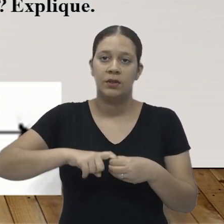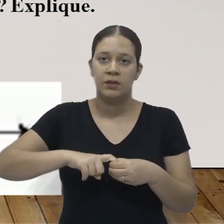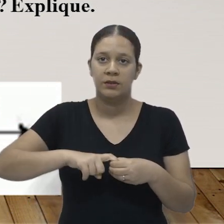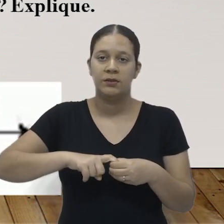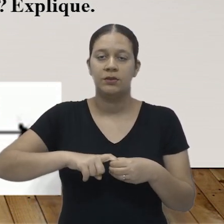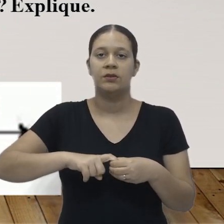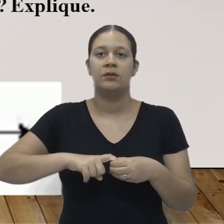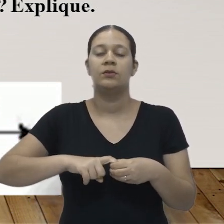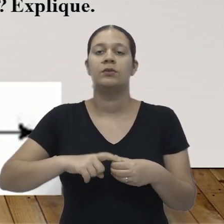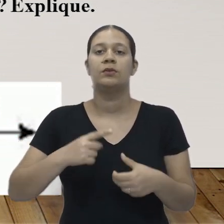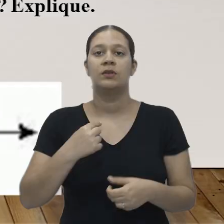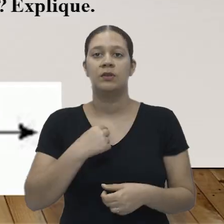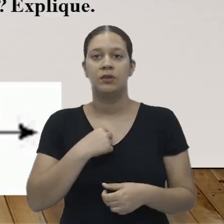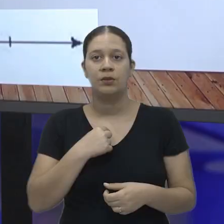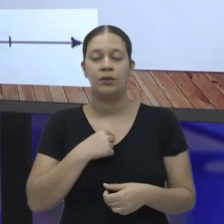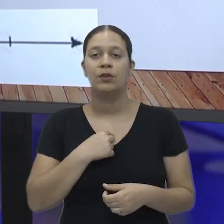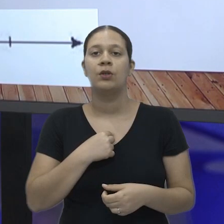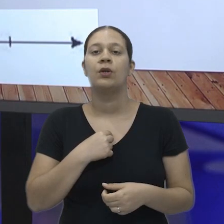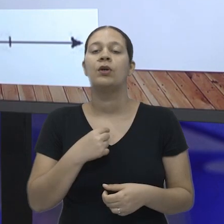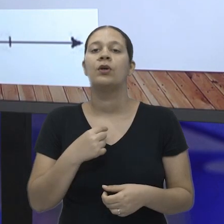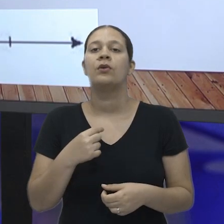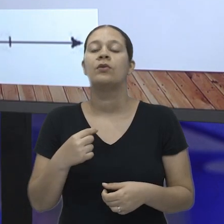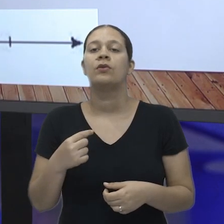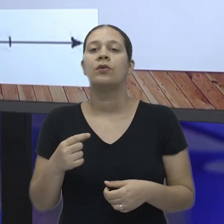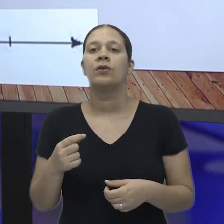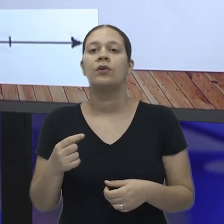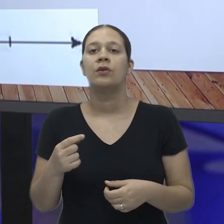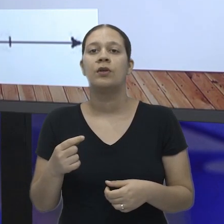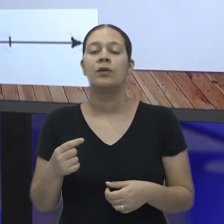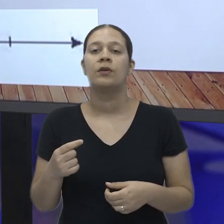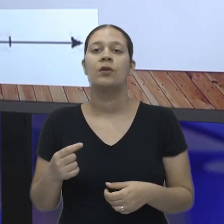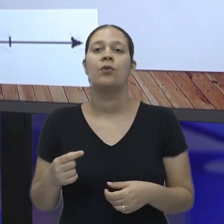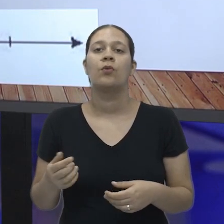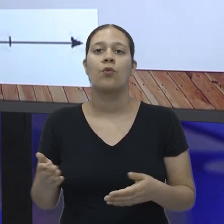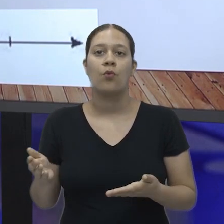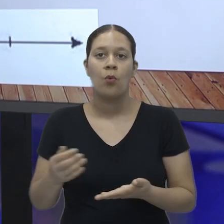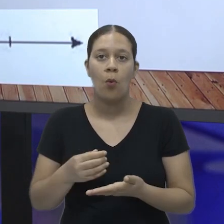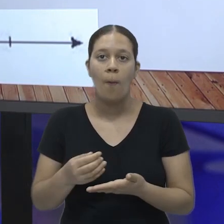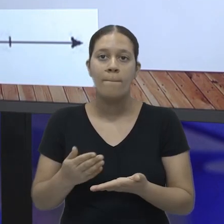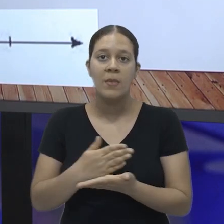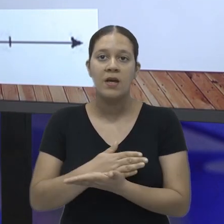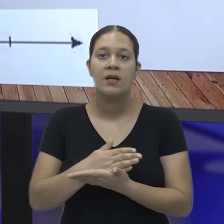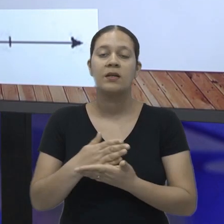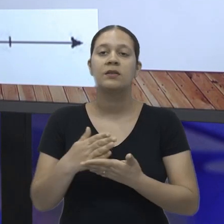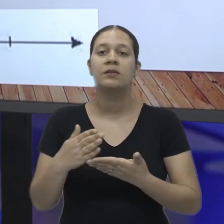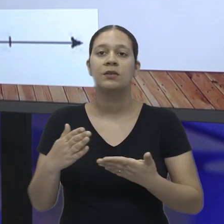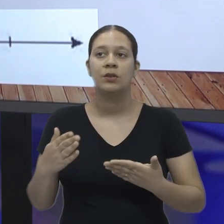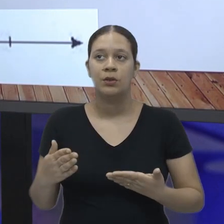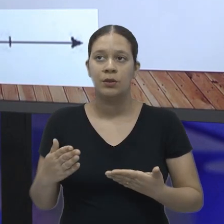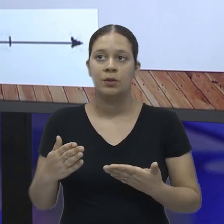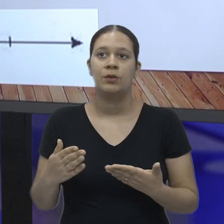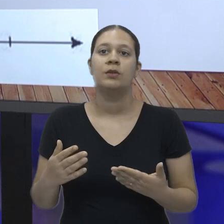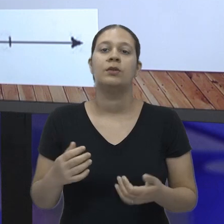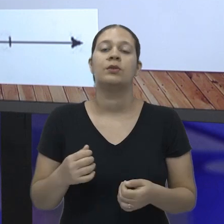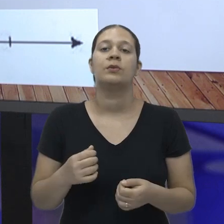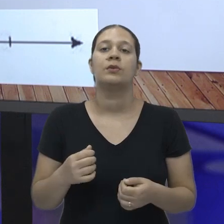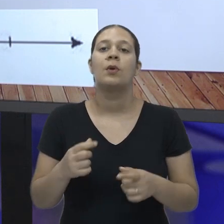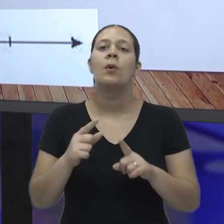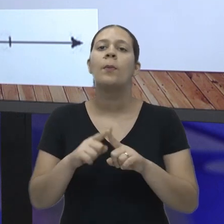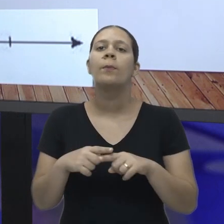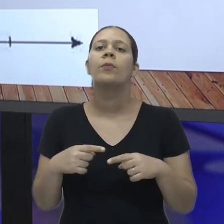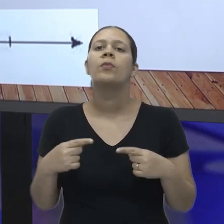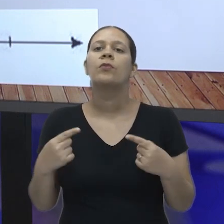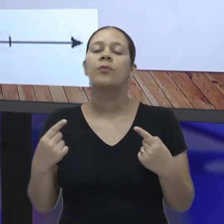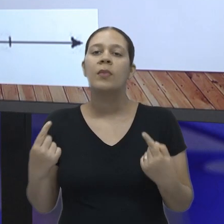voltássemos 1. E aí, se eu saio do 2 e volto um intervalo, eu vou parar no